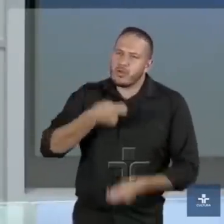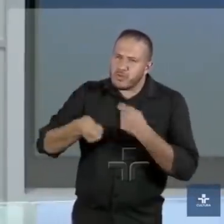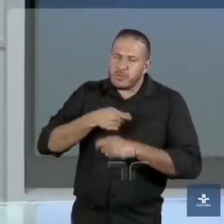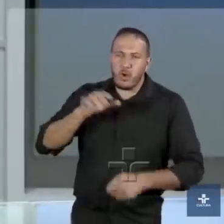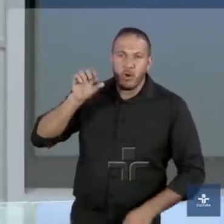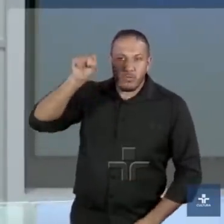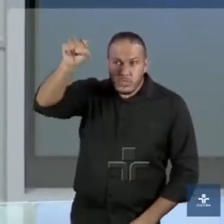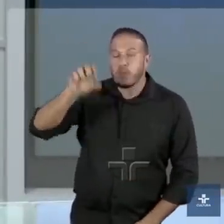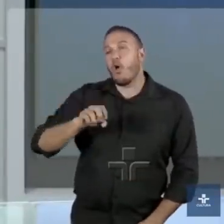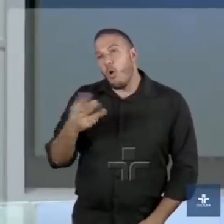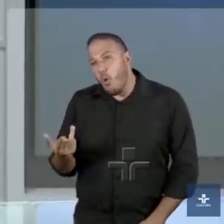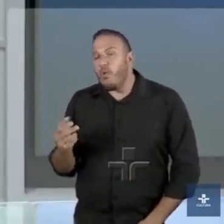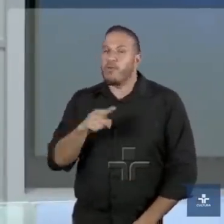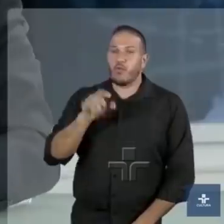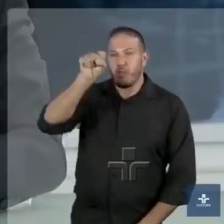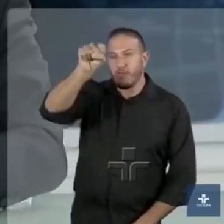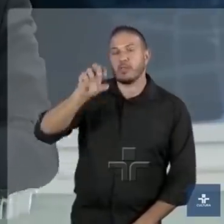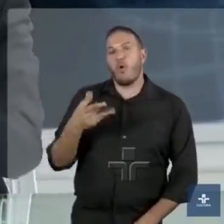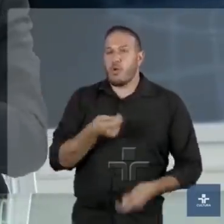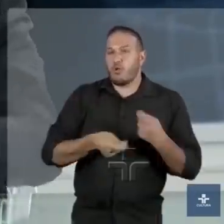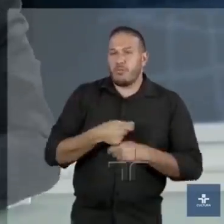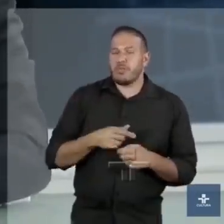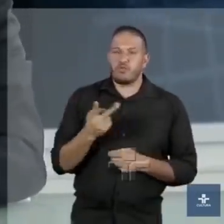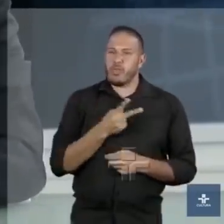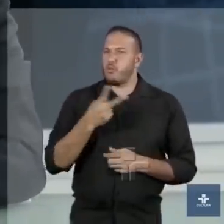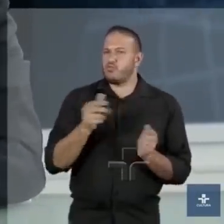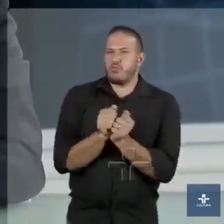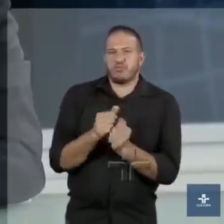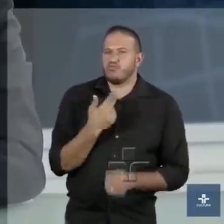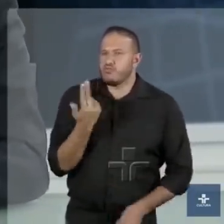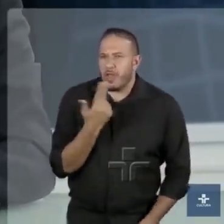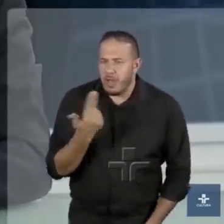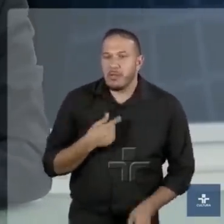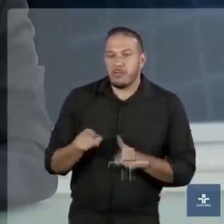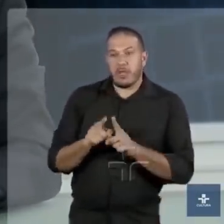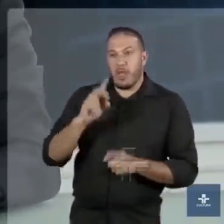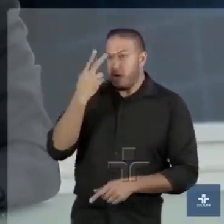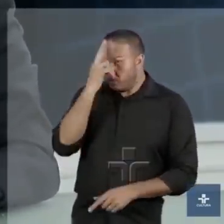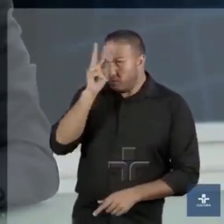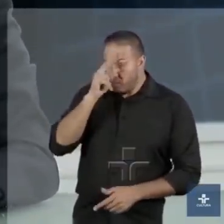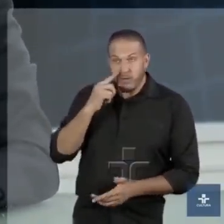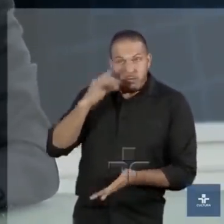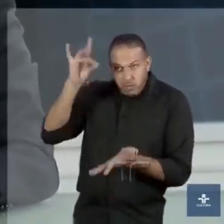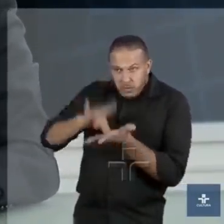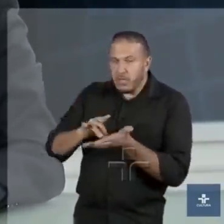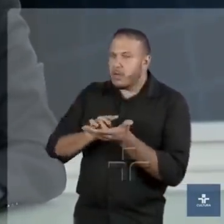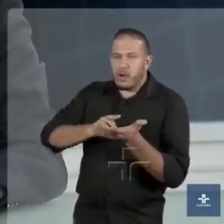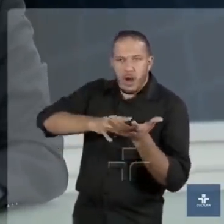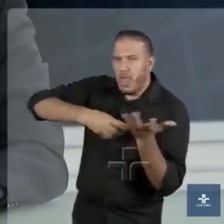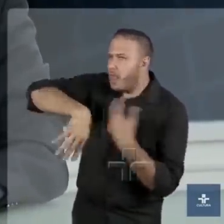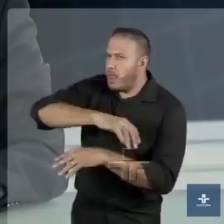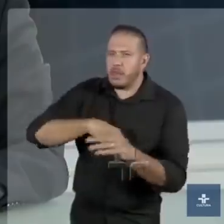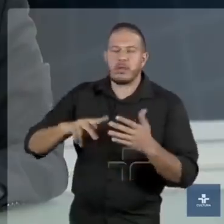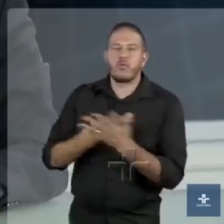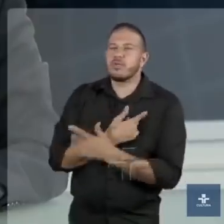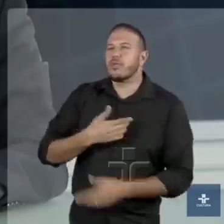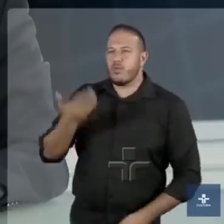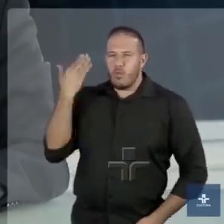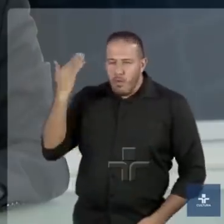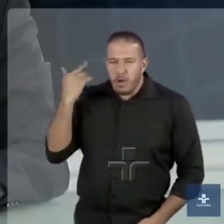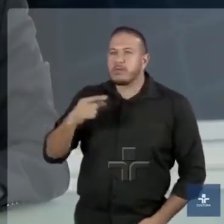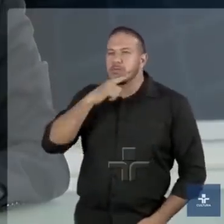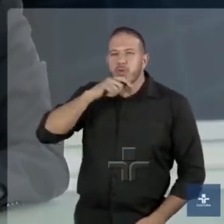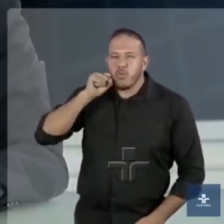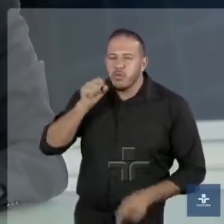economista, ou você é comunista. No comunismo não tem economia. Aliás, a história provou, com total colapso ali, da União Soviética e